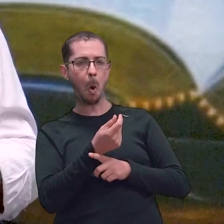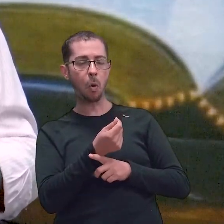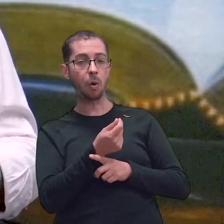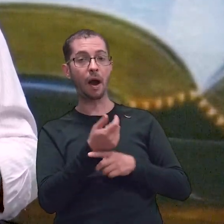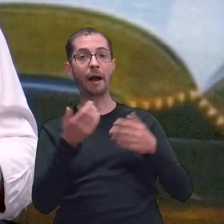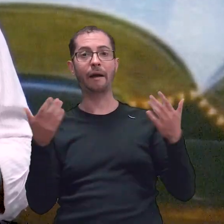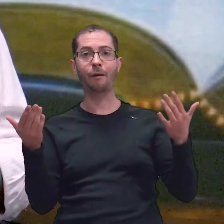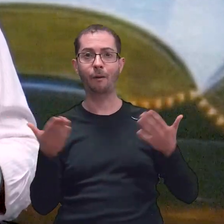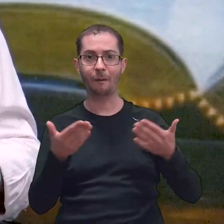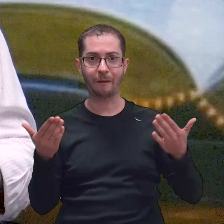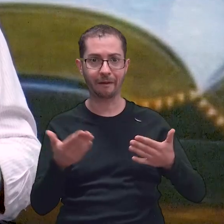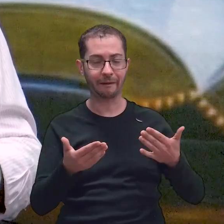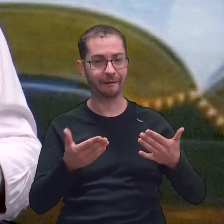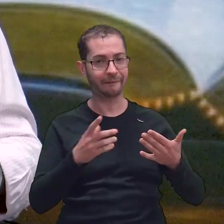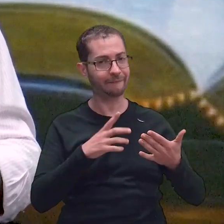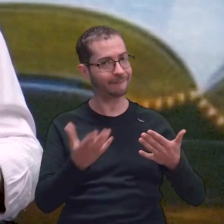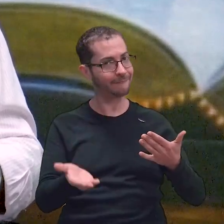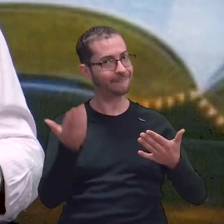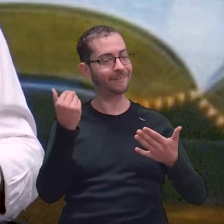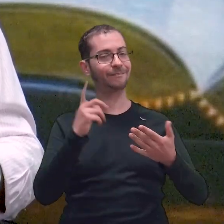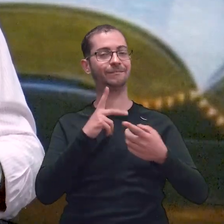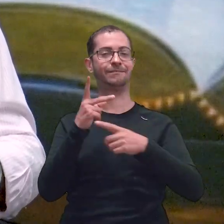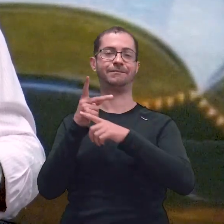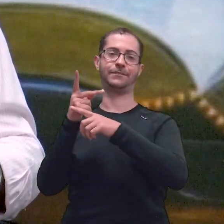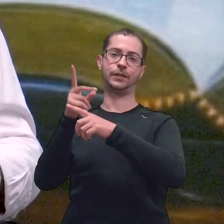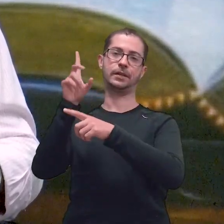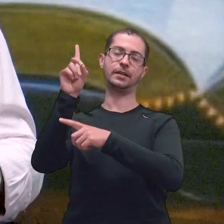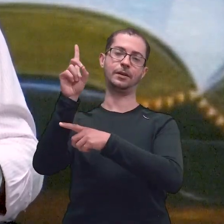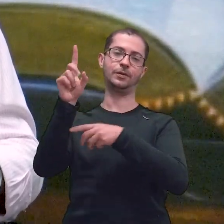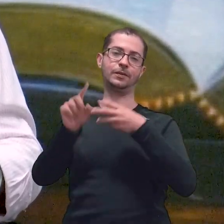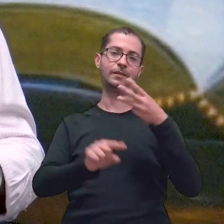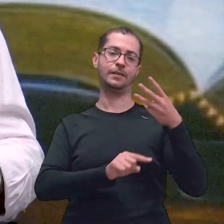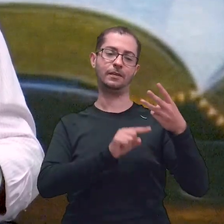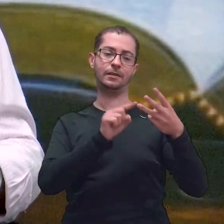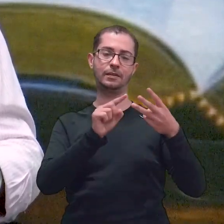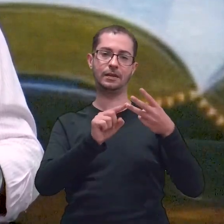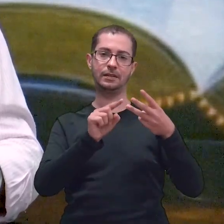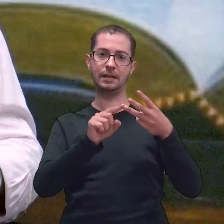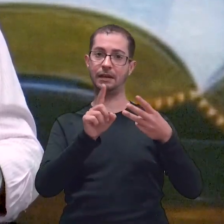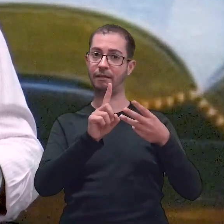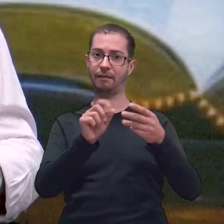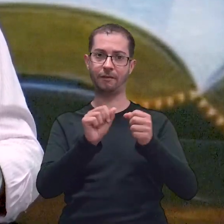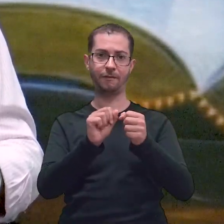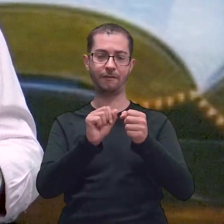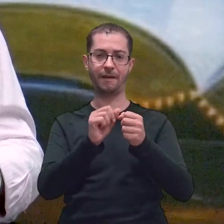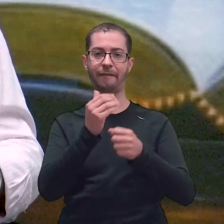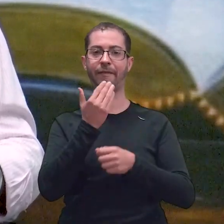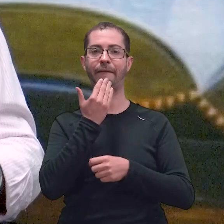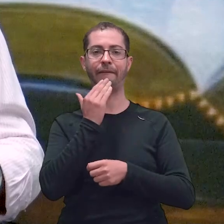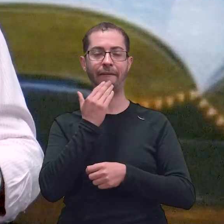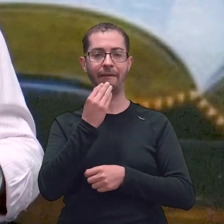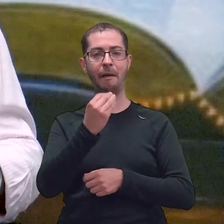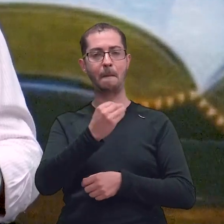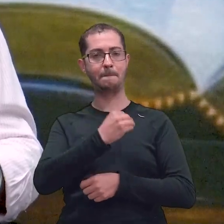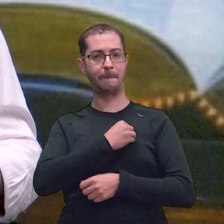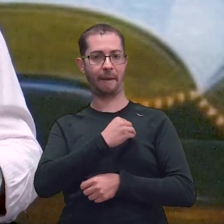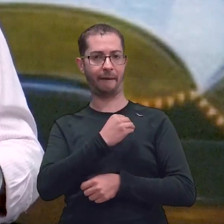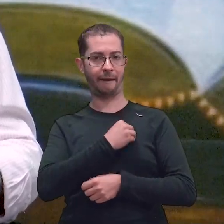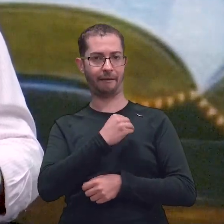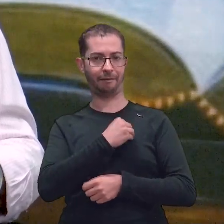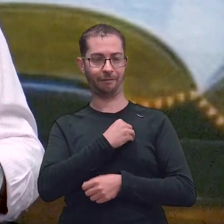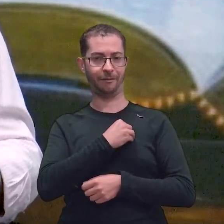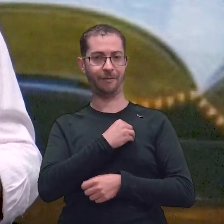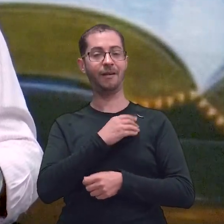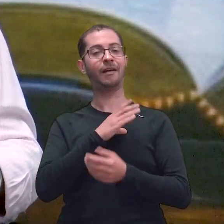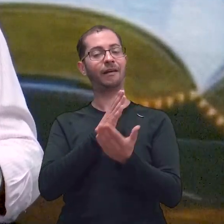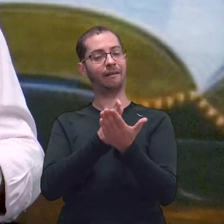tempo de buscar a Deus. Terceira coisa, não praticam iniquidade ou pecado e andam no seu